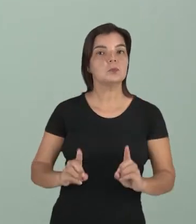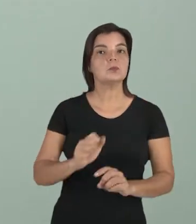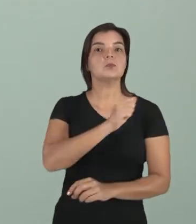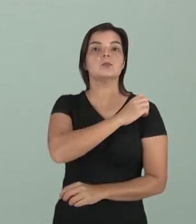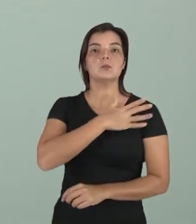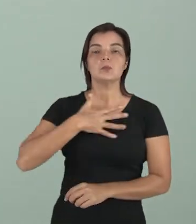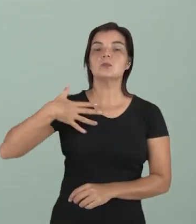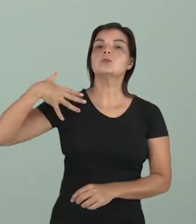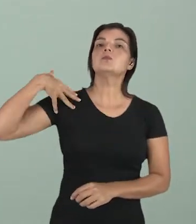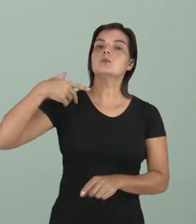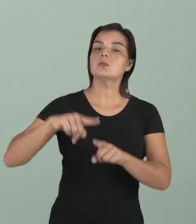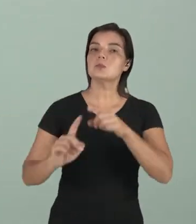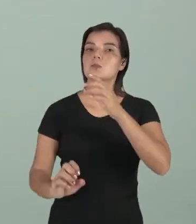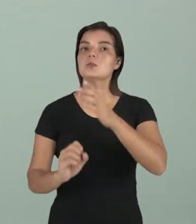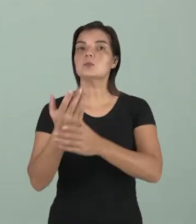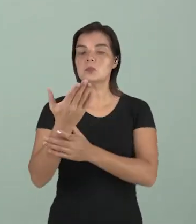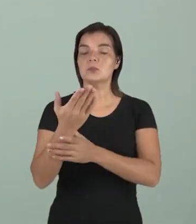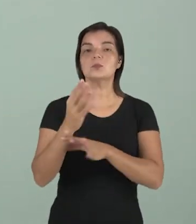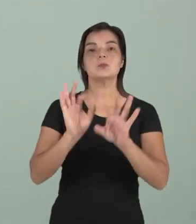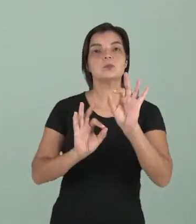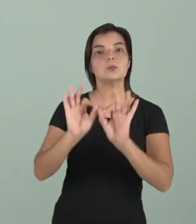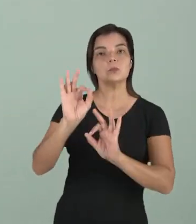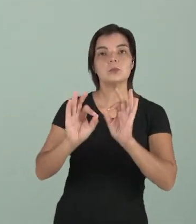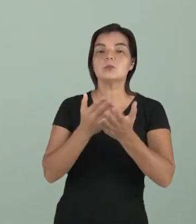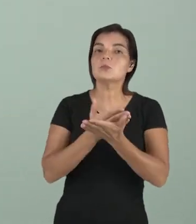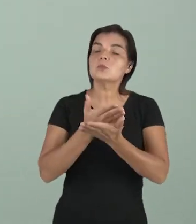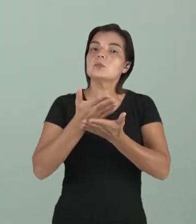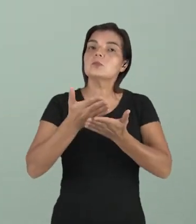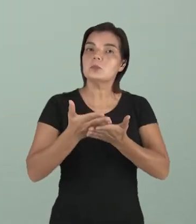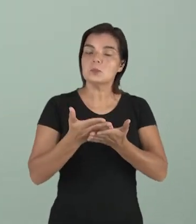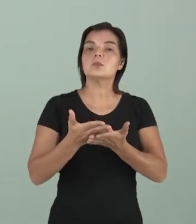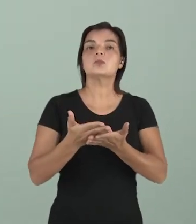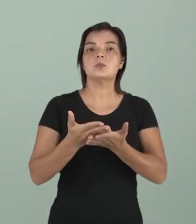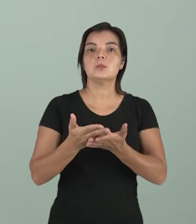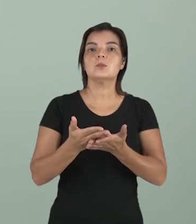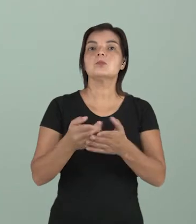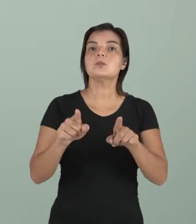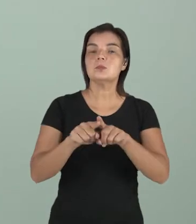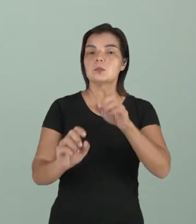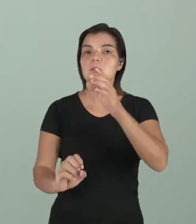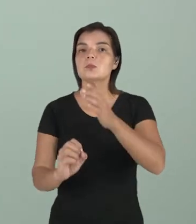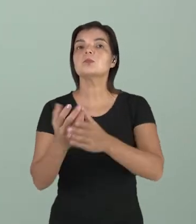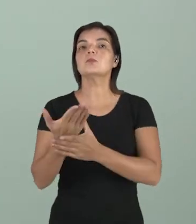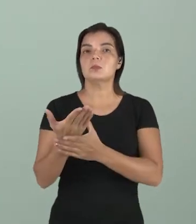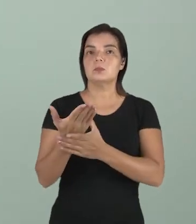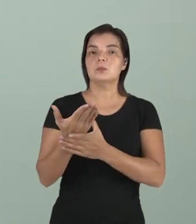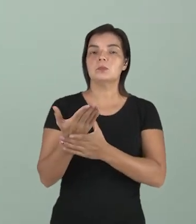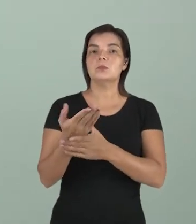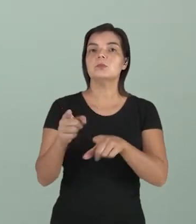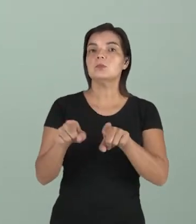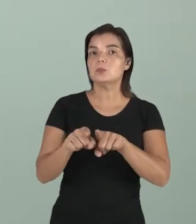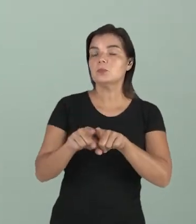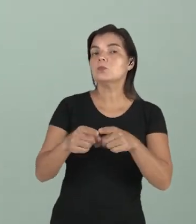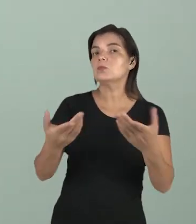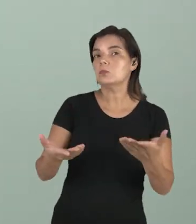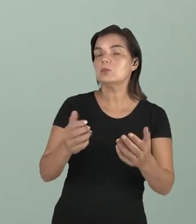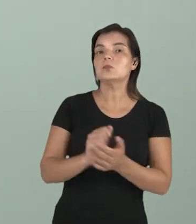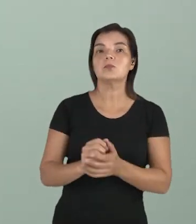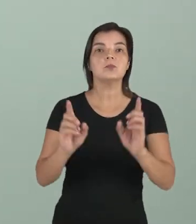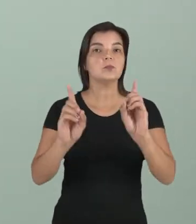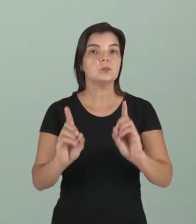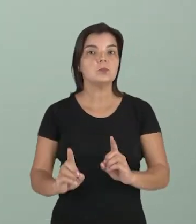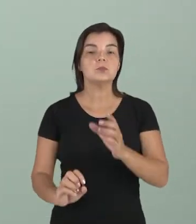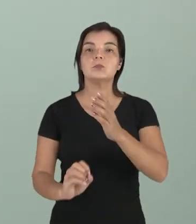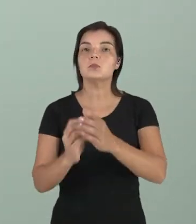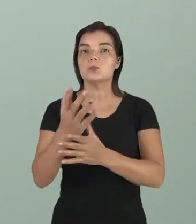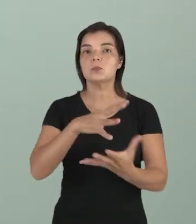primeiro motor imóvel que deu origem à criação, então, há um princípio, há um princípio criador da criação, há um criador, há um deus que